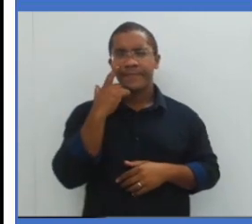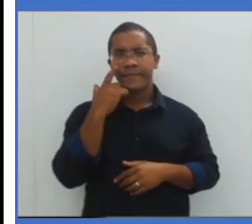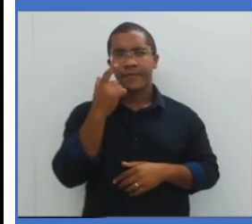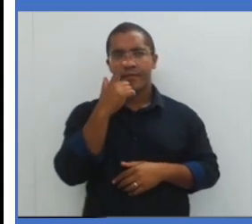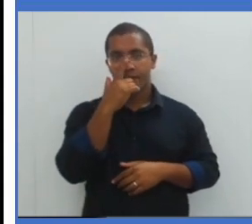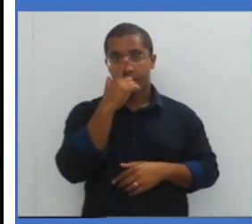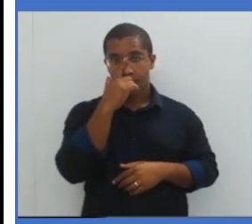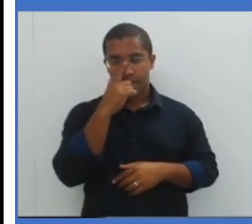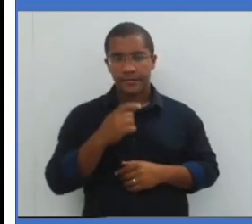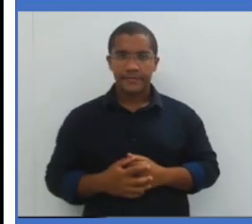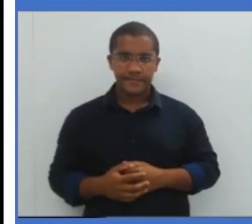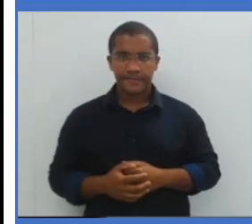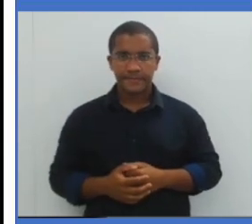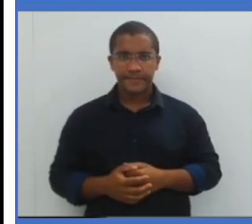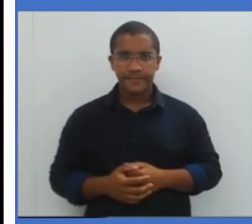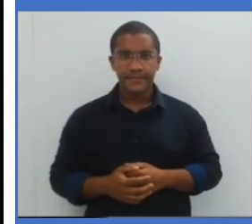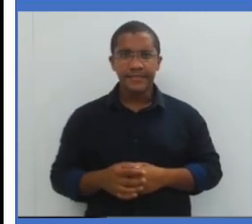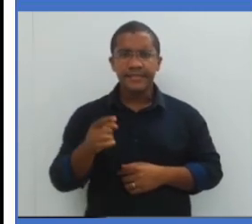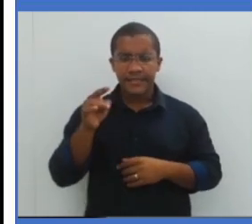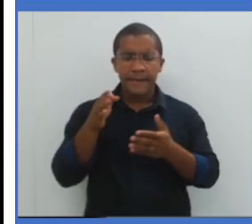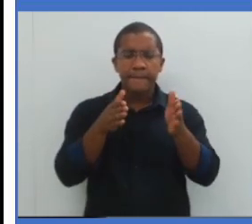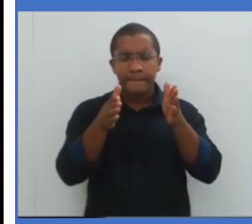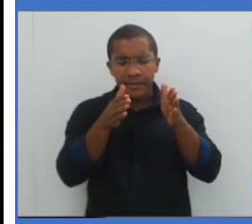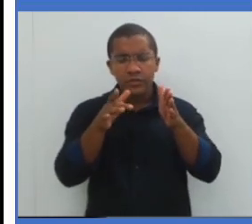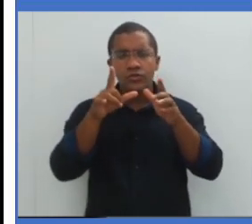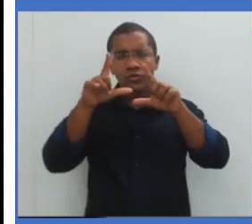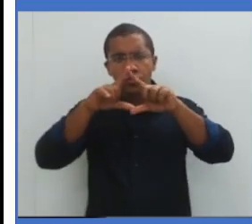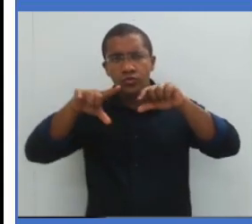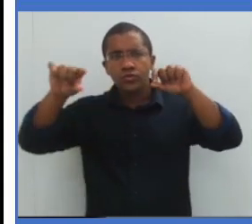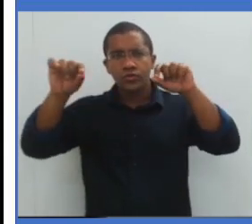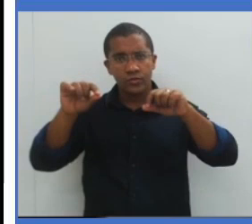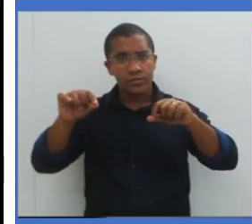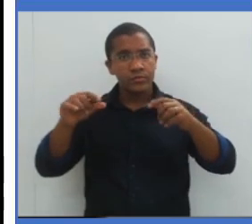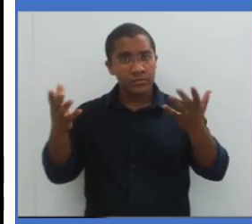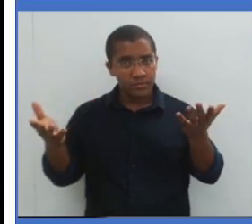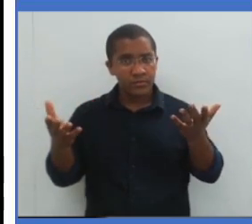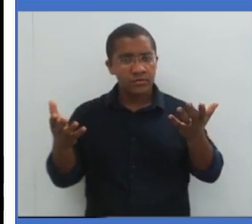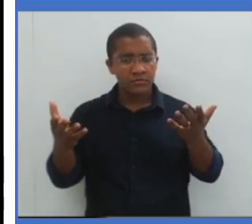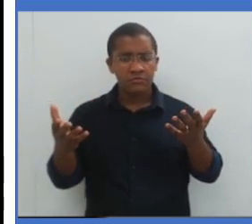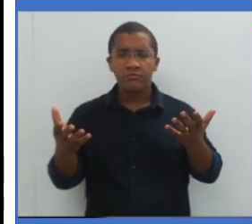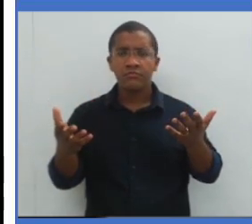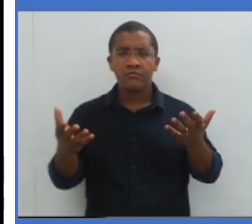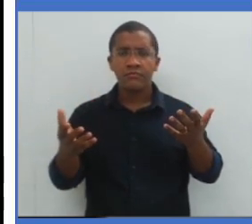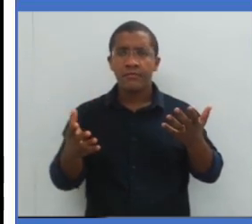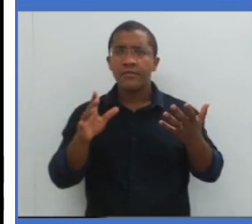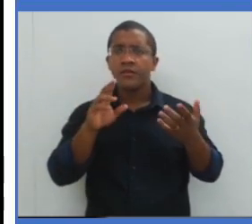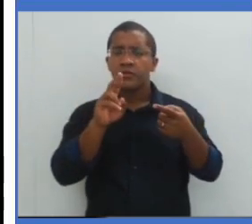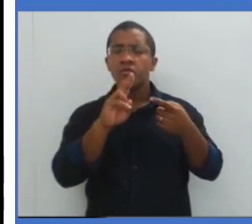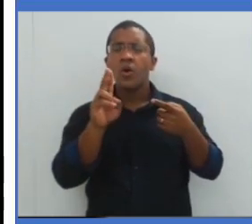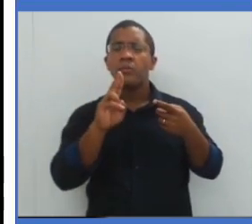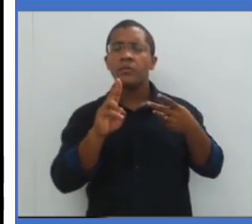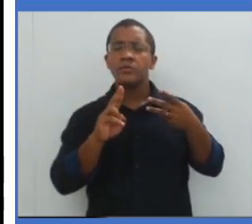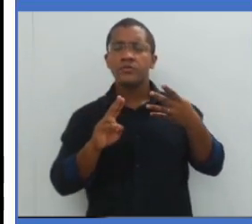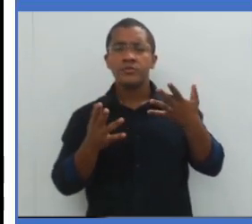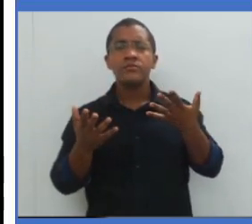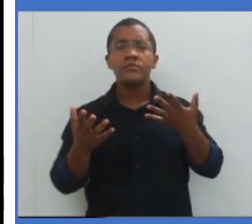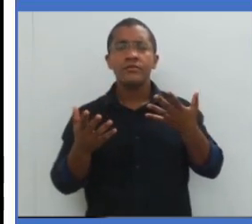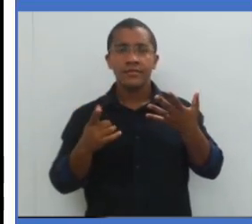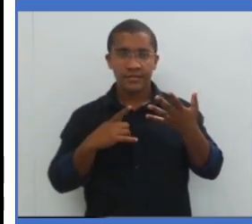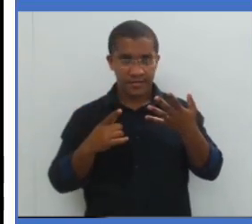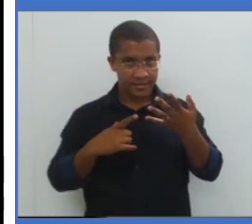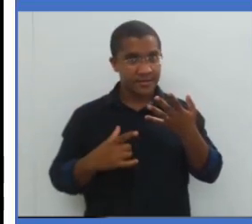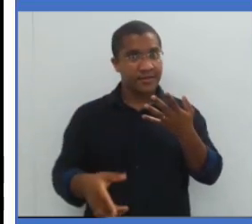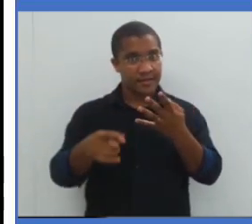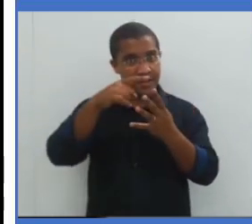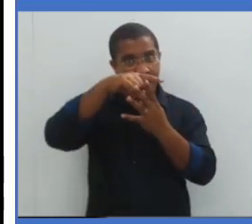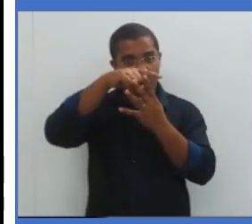Próxima slide. As fases da lua são denominadas como